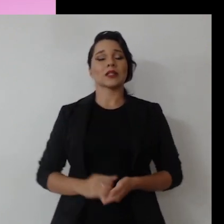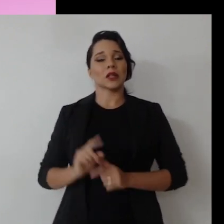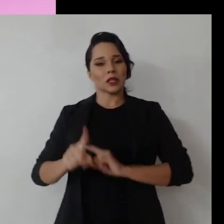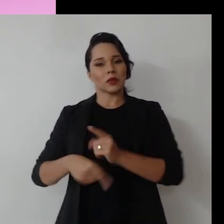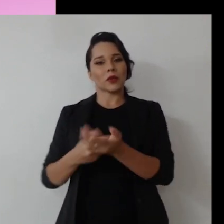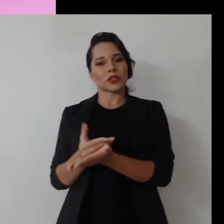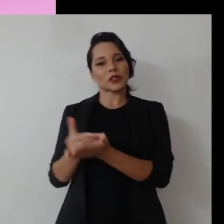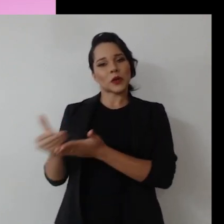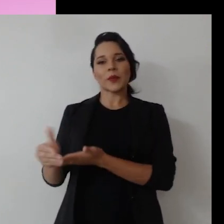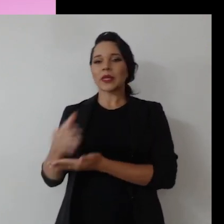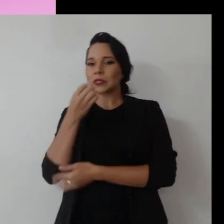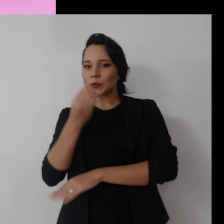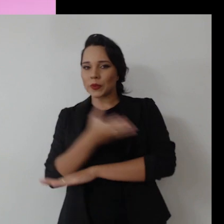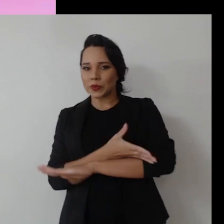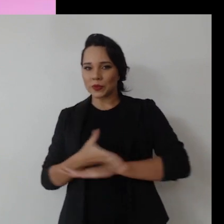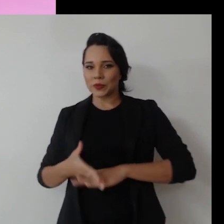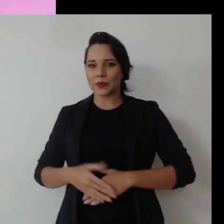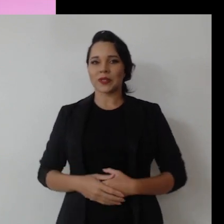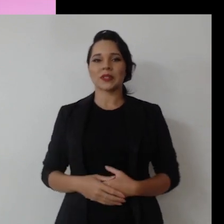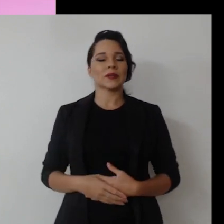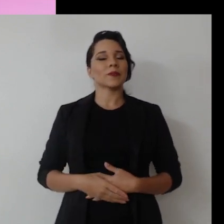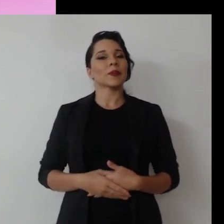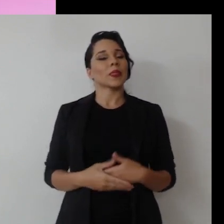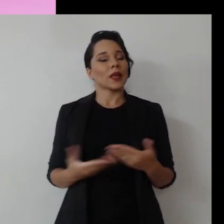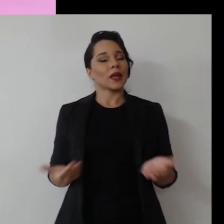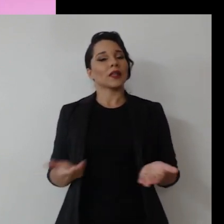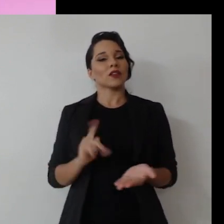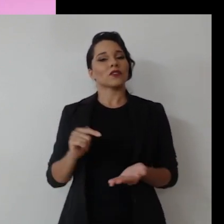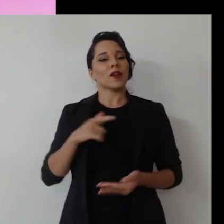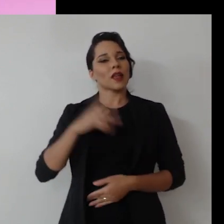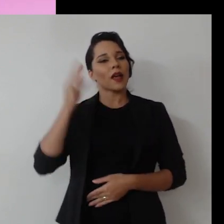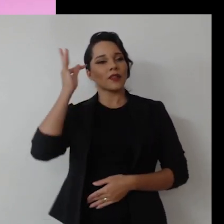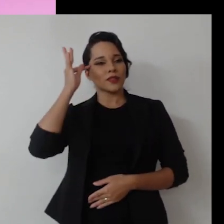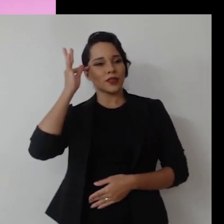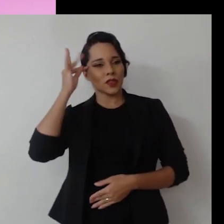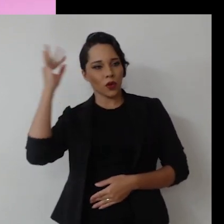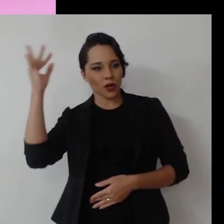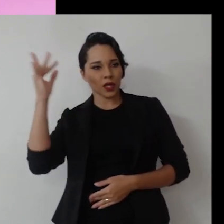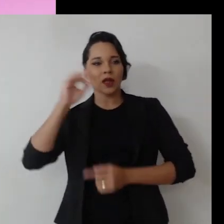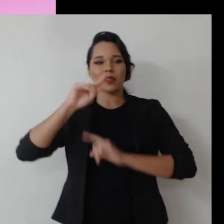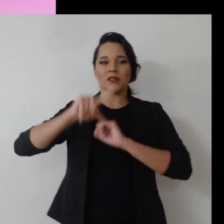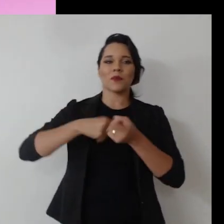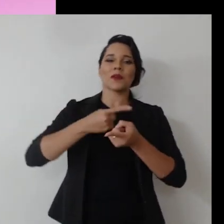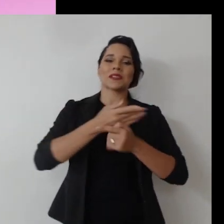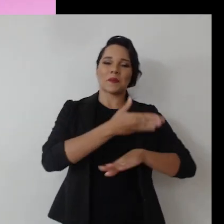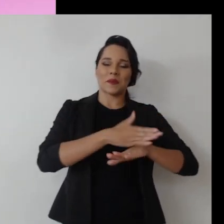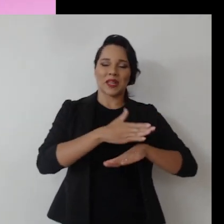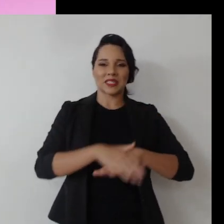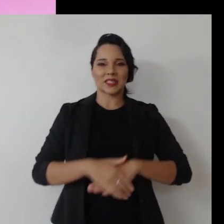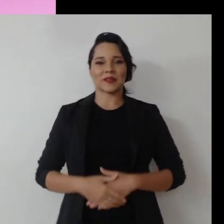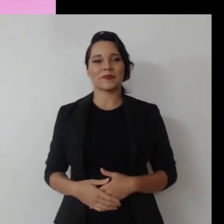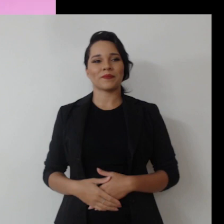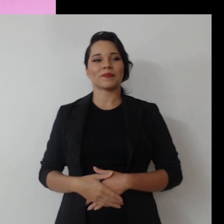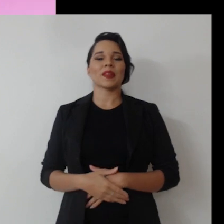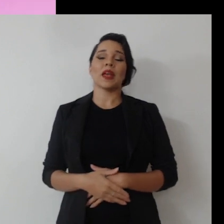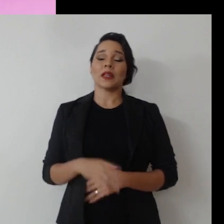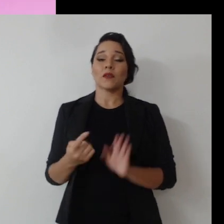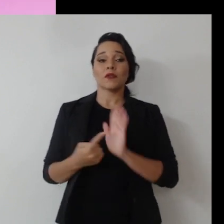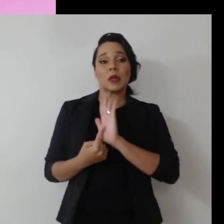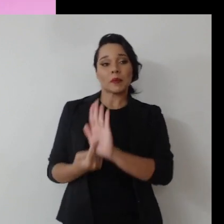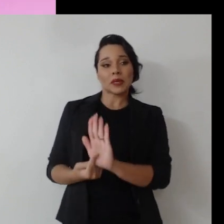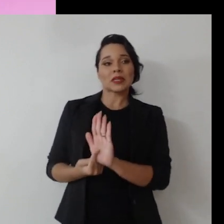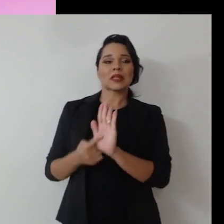e aí a gente começa a entrar nas boas práticas, de que a gente vai da teoria até a prática. Fiz uma